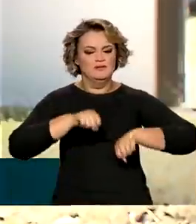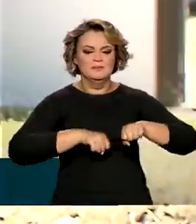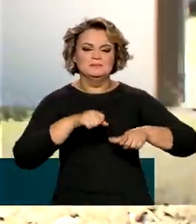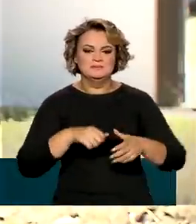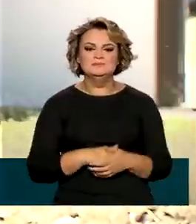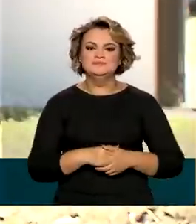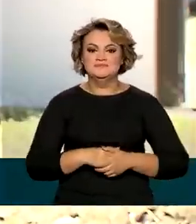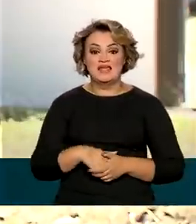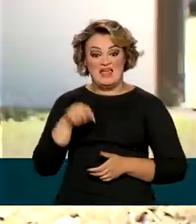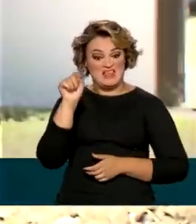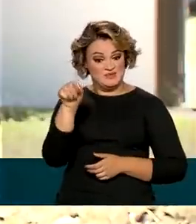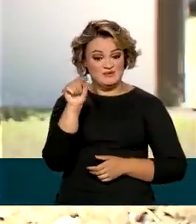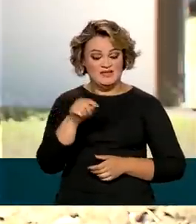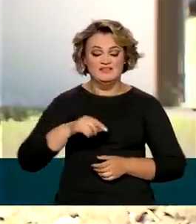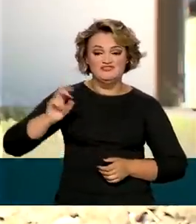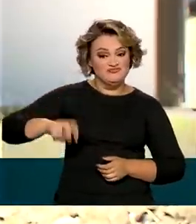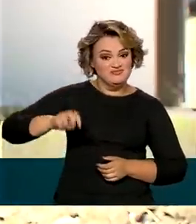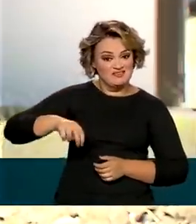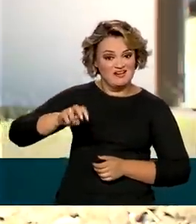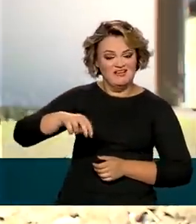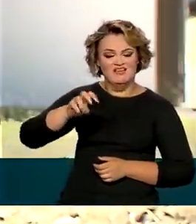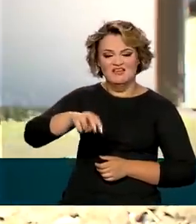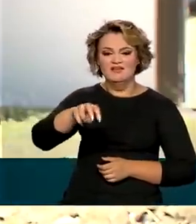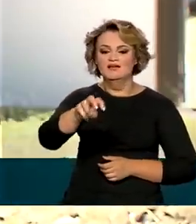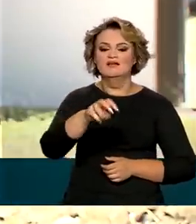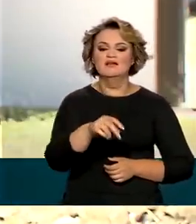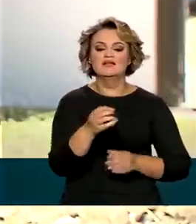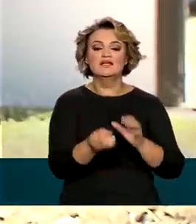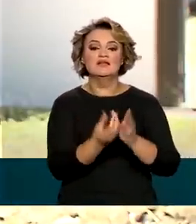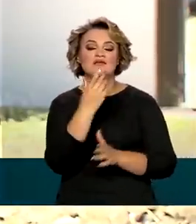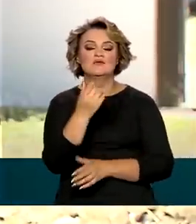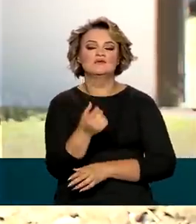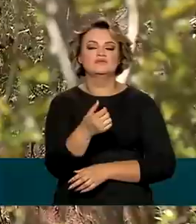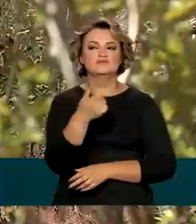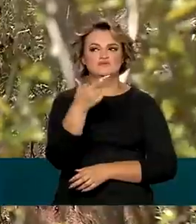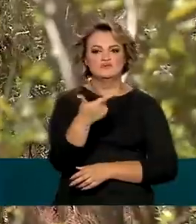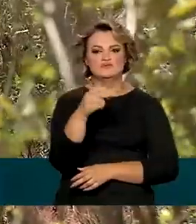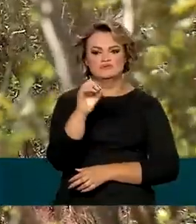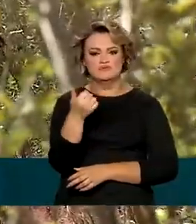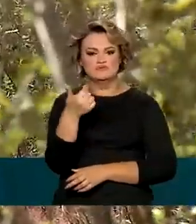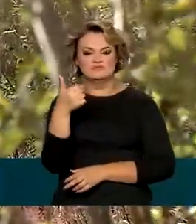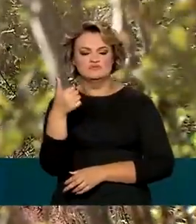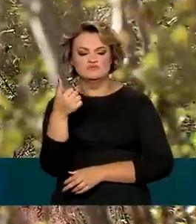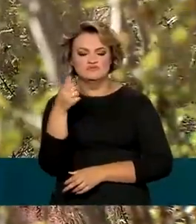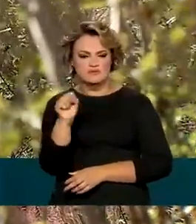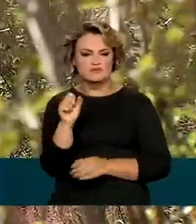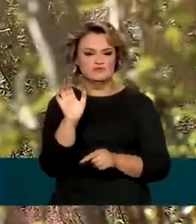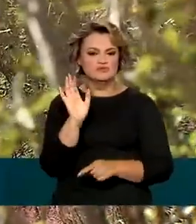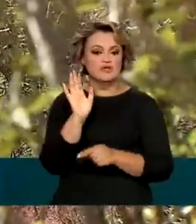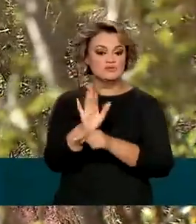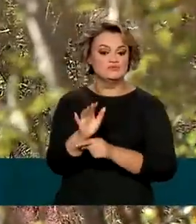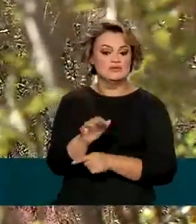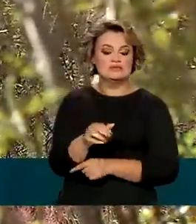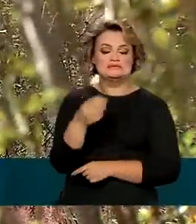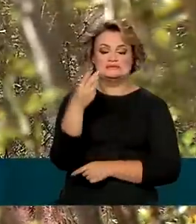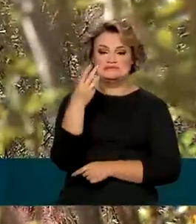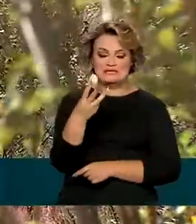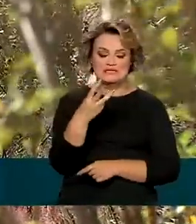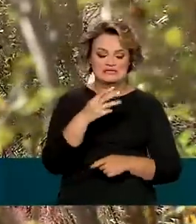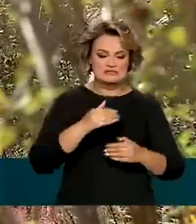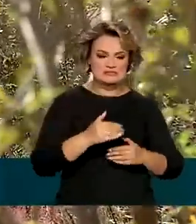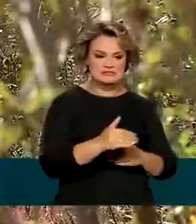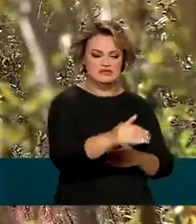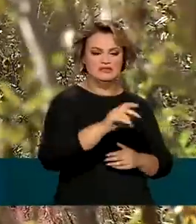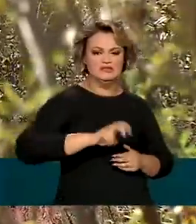A Rede Nacional de Trilhas, de longo curso, criada em 2018, já patrocina seis trilhas turísticas